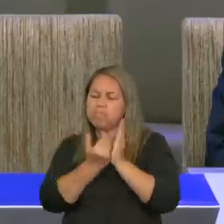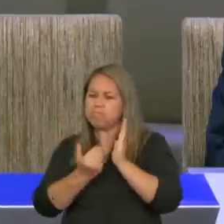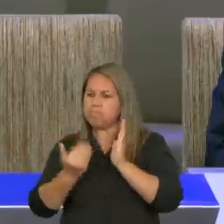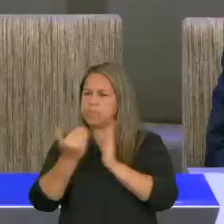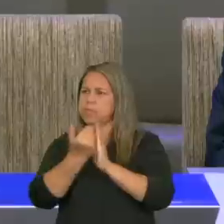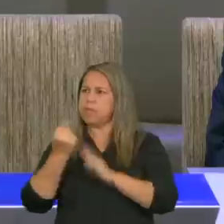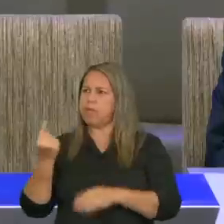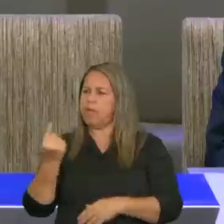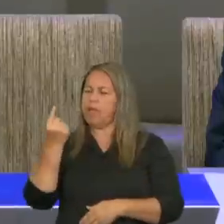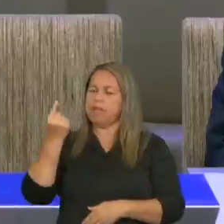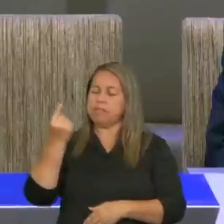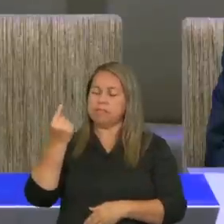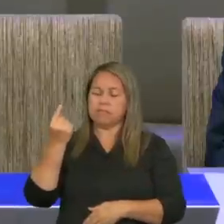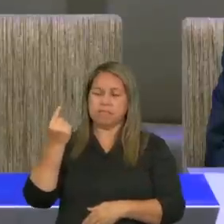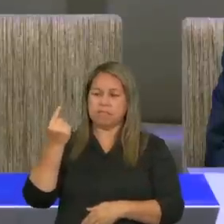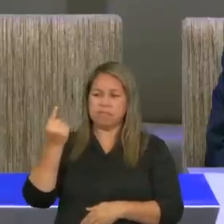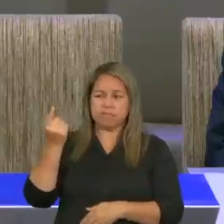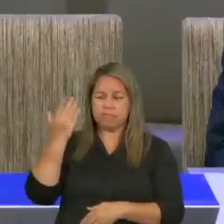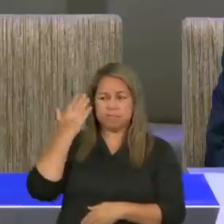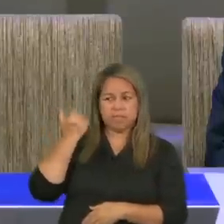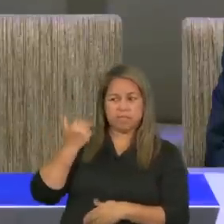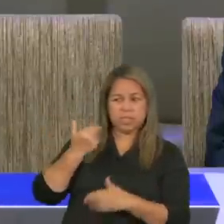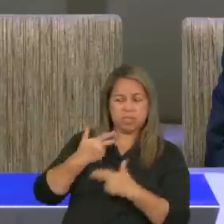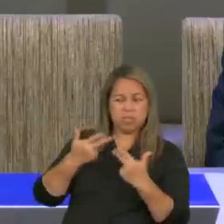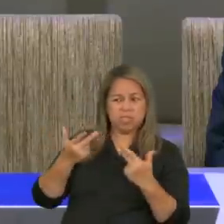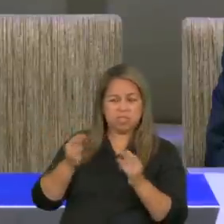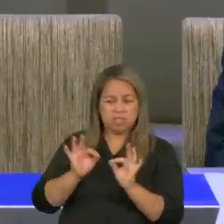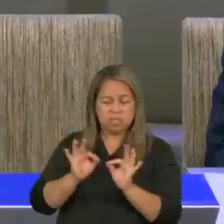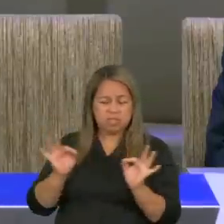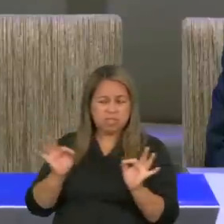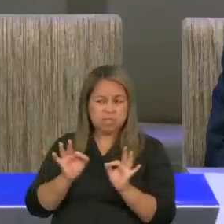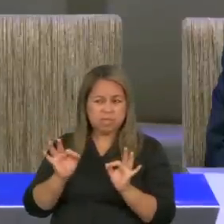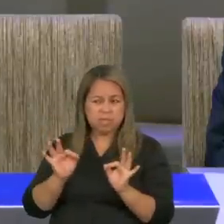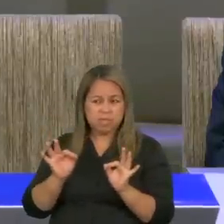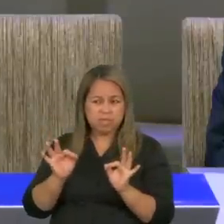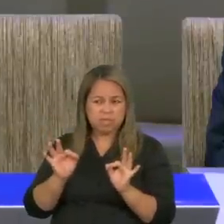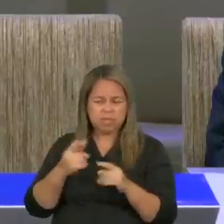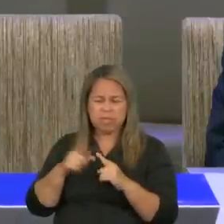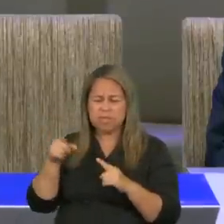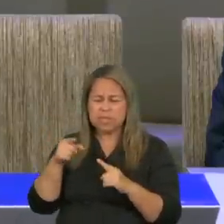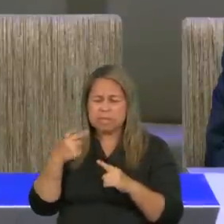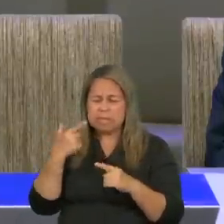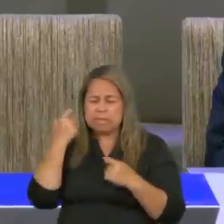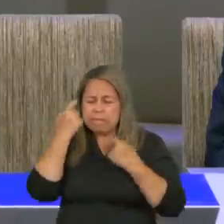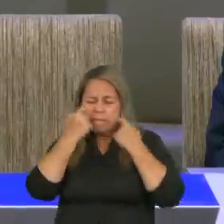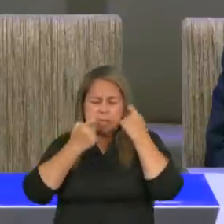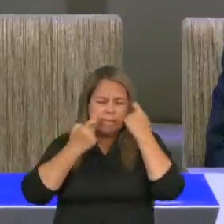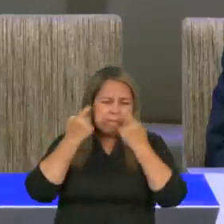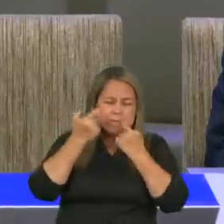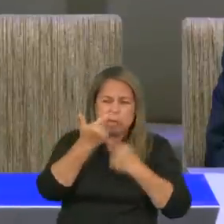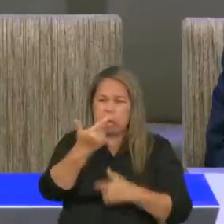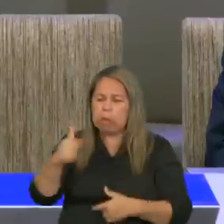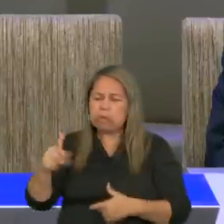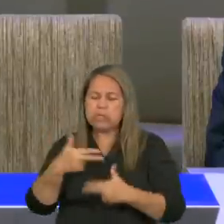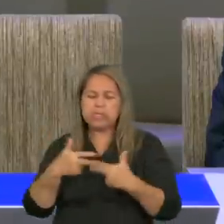Pois se nem ainda podeis as coisas mínimas, por que estás ansiosos pelas outras?